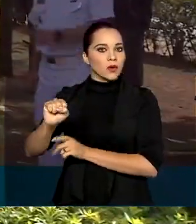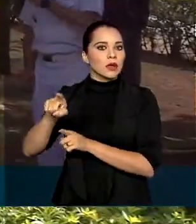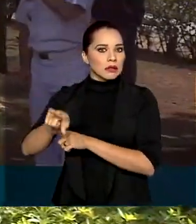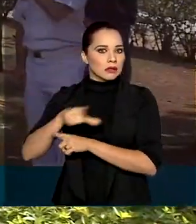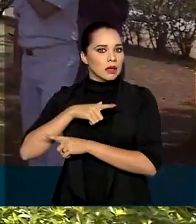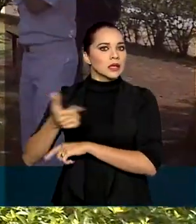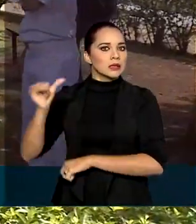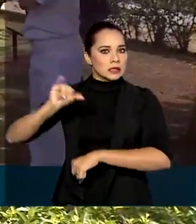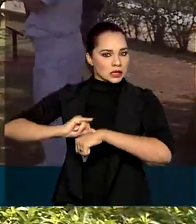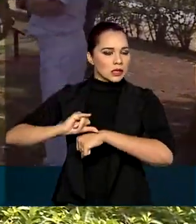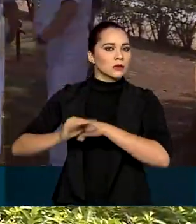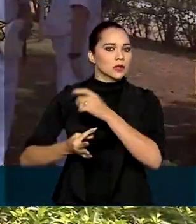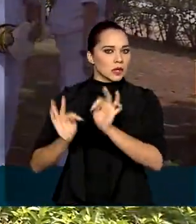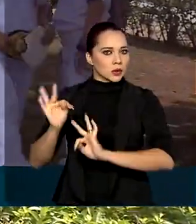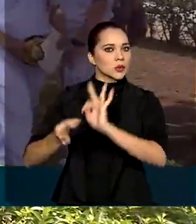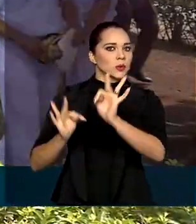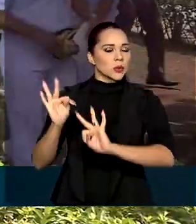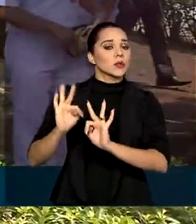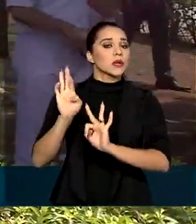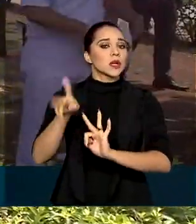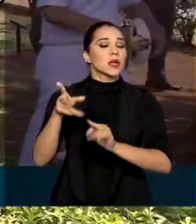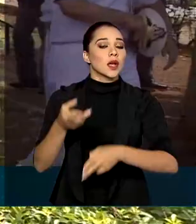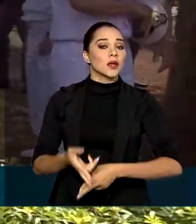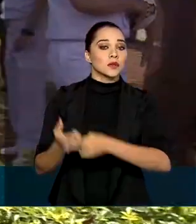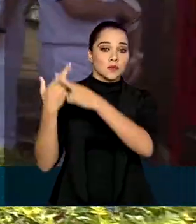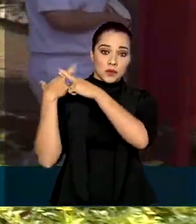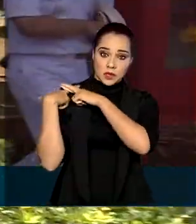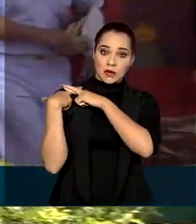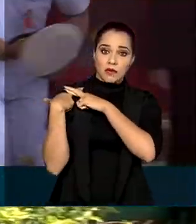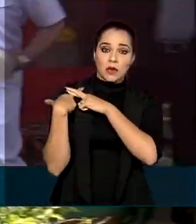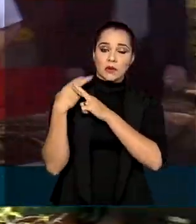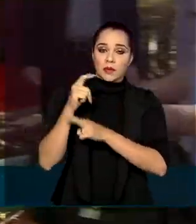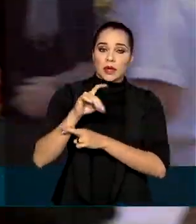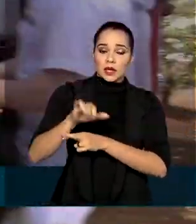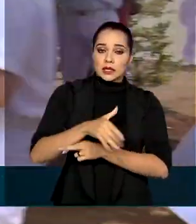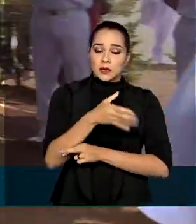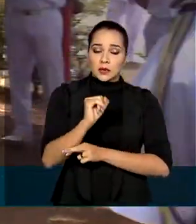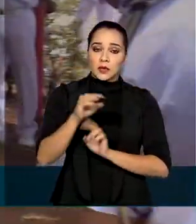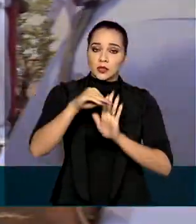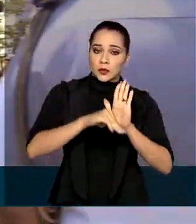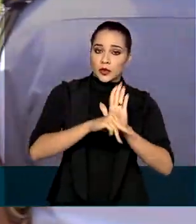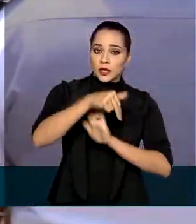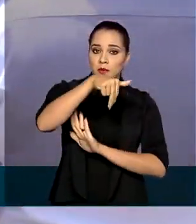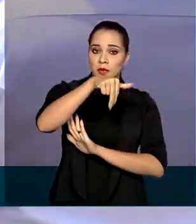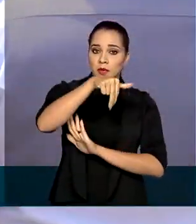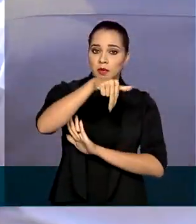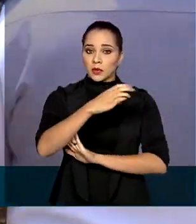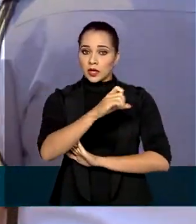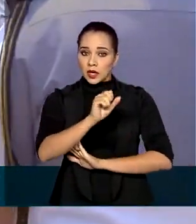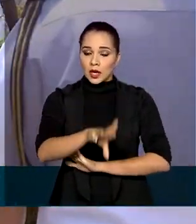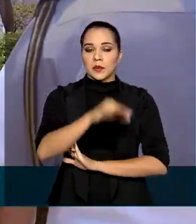esse centro tecnológico, responsável pela execução do programa nuclear brasileiro.